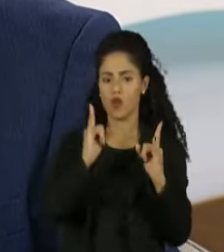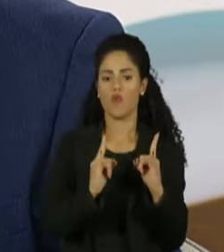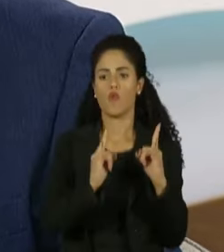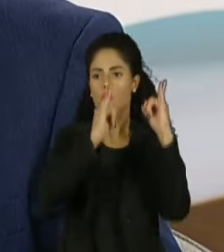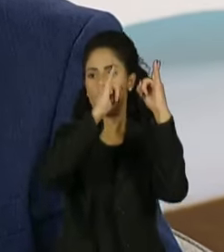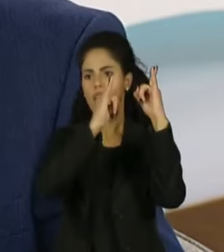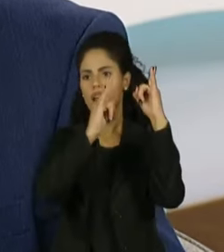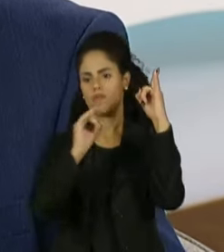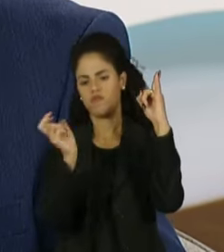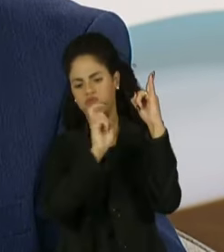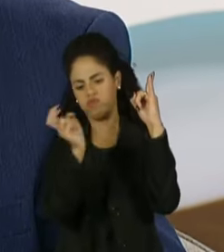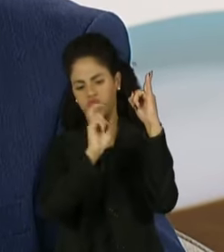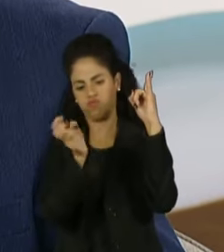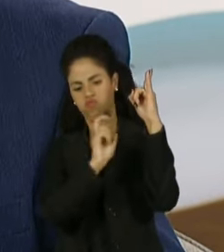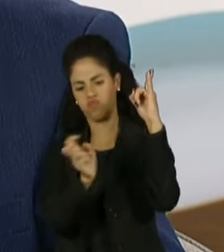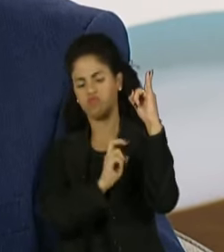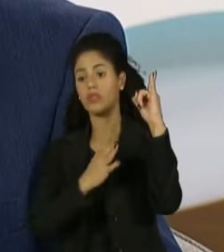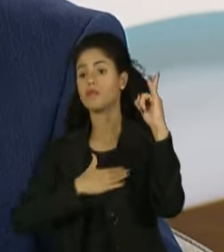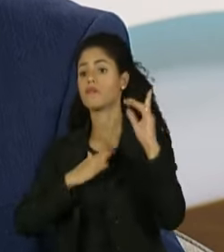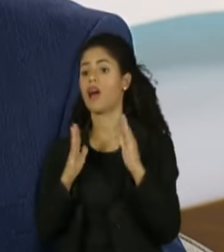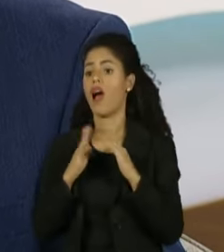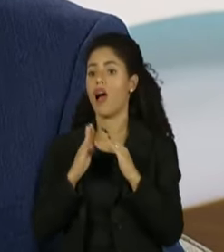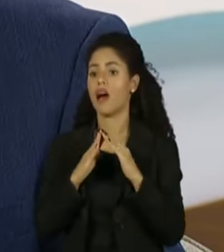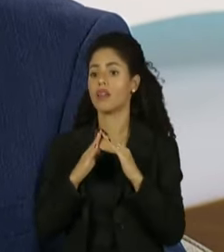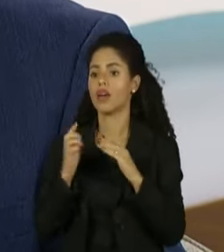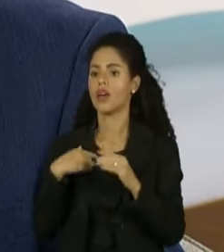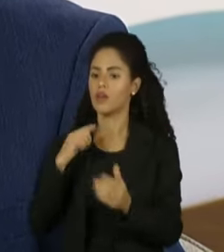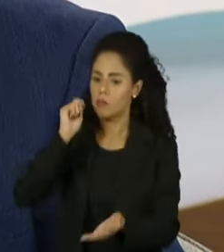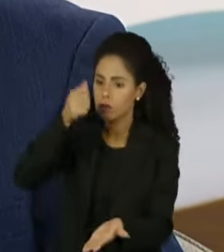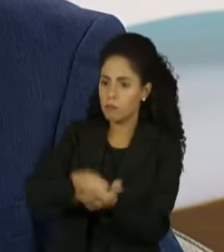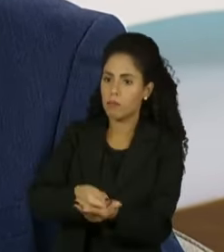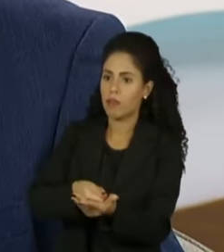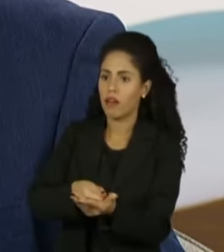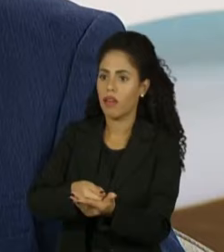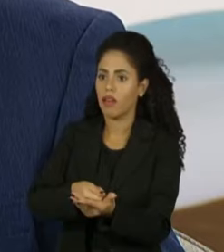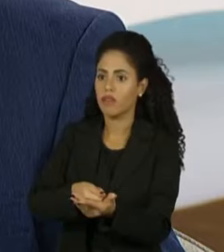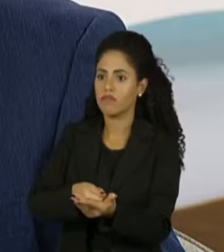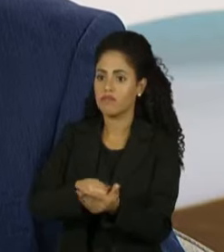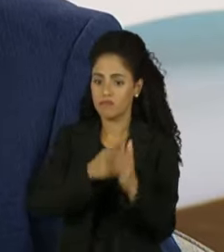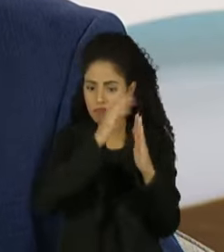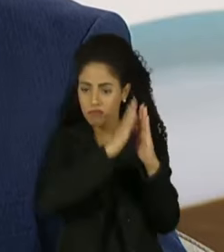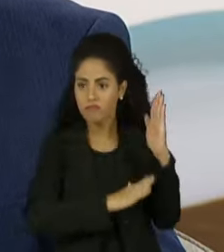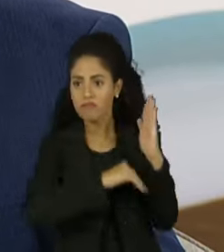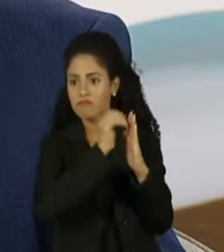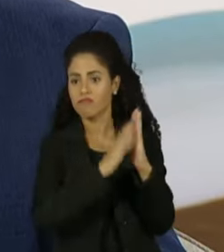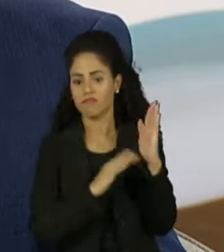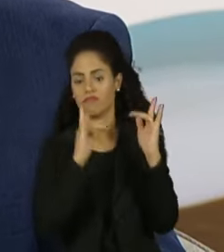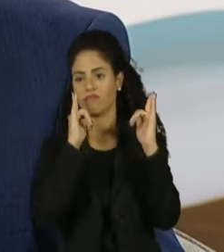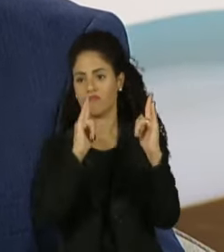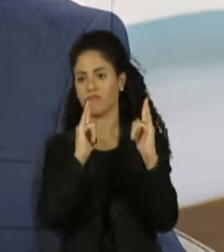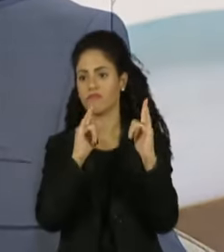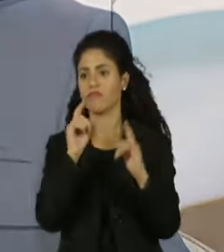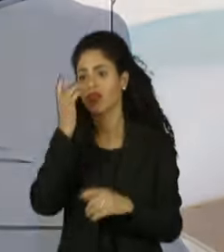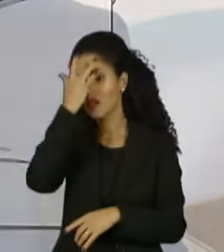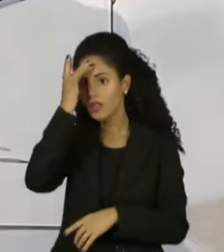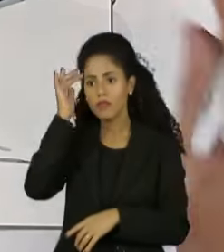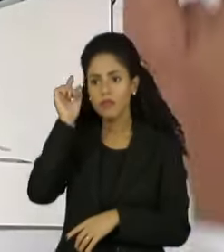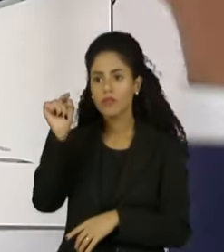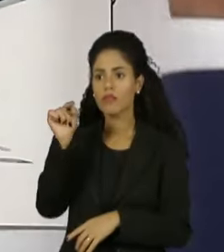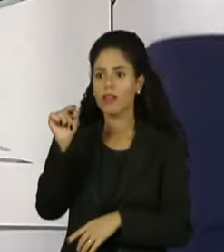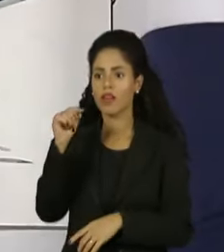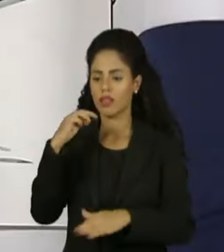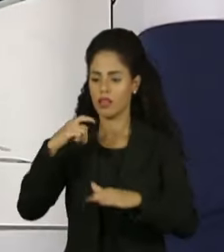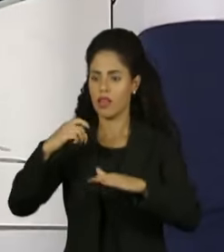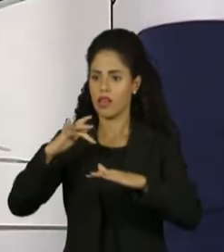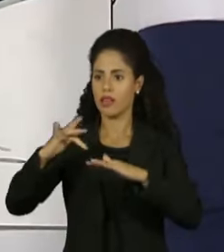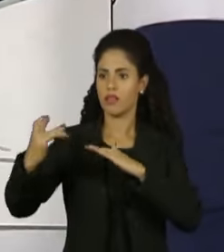pichado de cima a baixo. E eu tive que pagar a limpeza do prédio. Eu era atacado nas redes sociais. Sabe por quê,